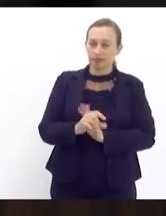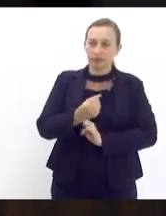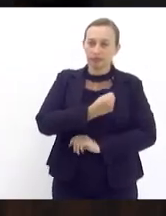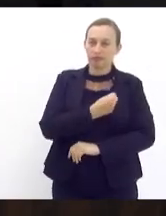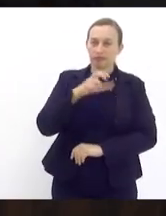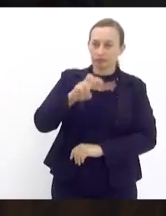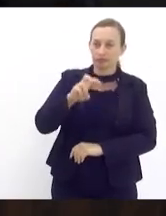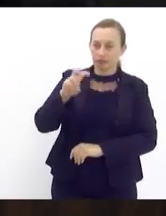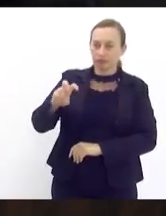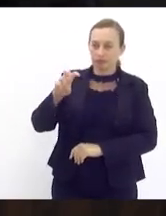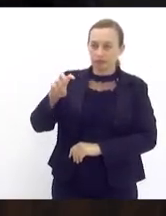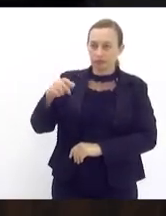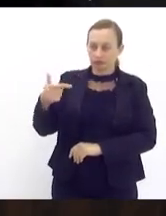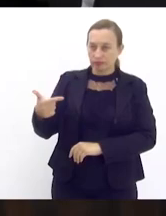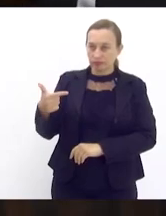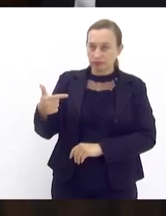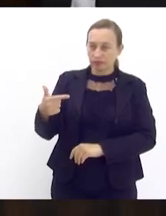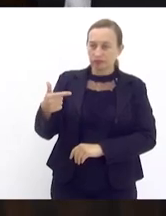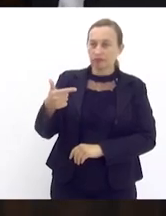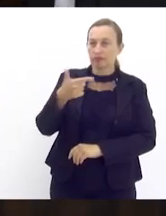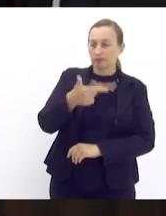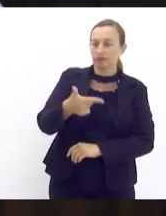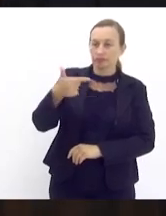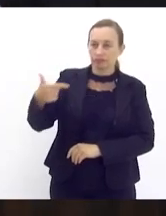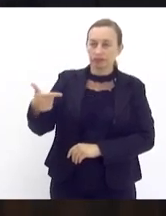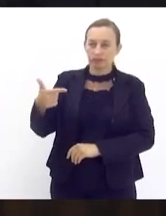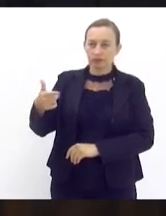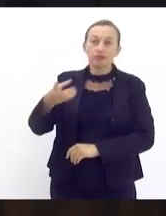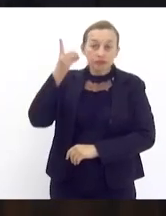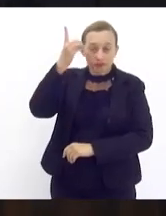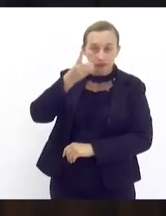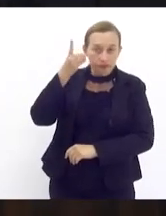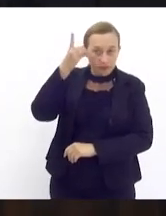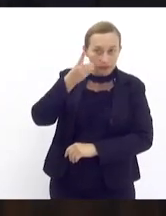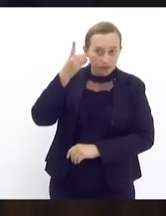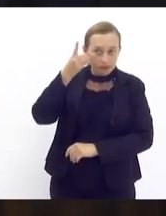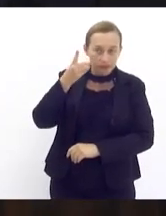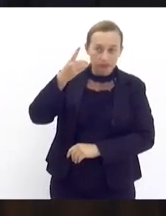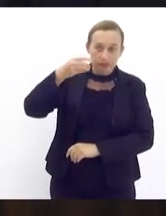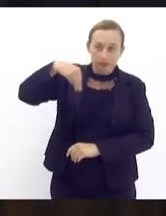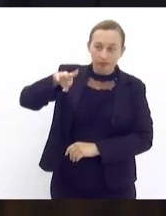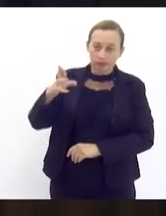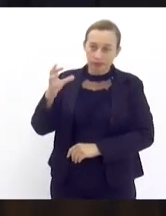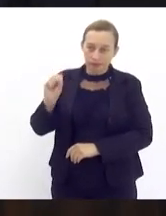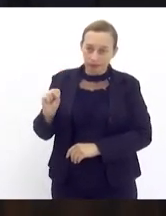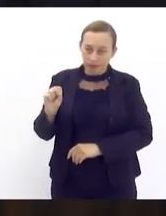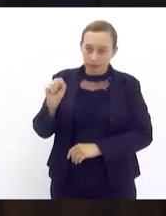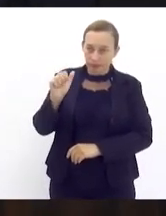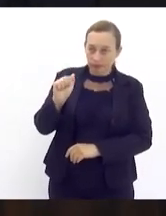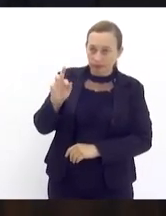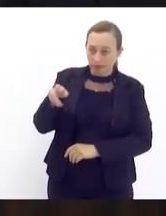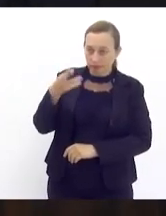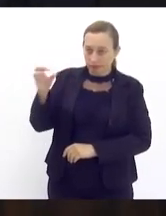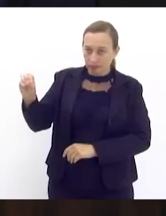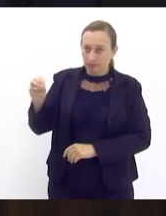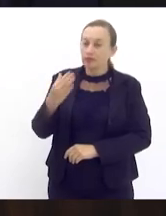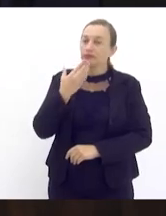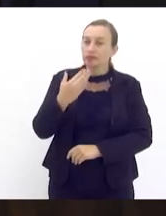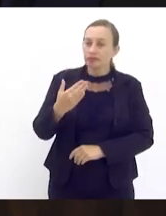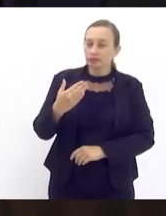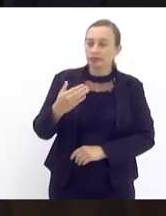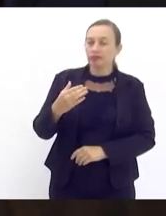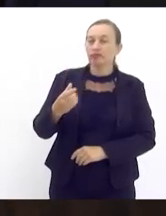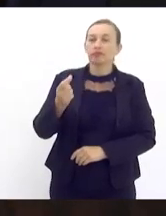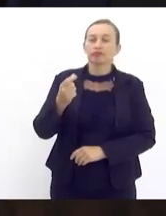5552 bar 2022 de autoria do deputado Marcos Abraão que solicita ao senhor